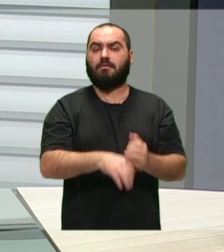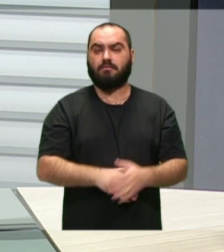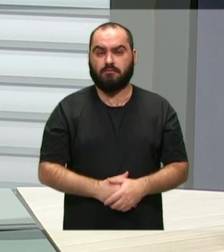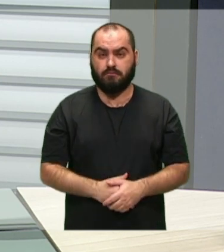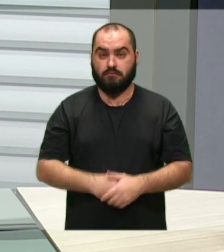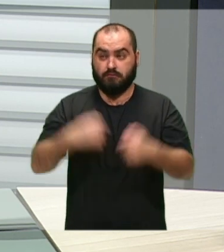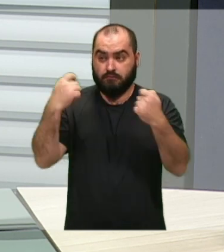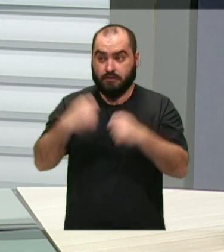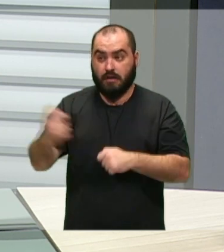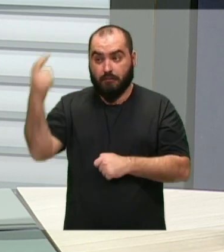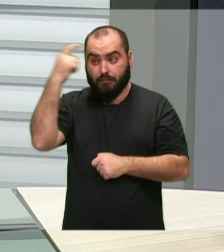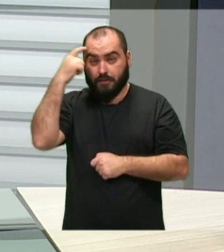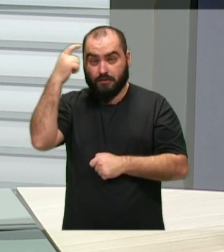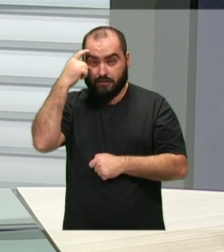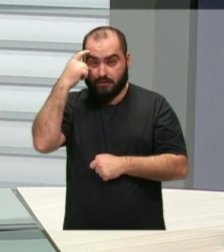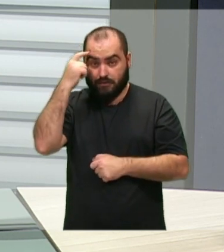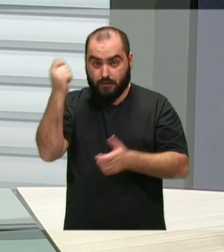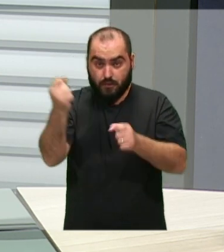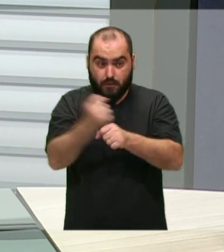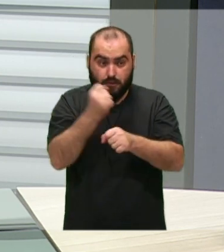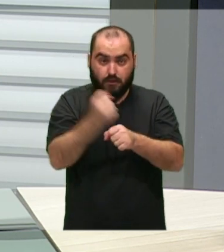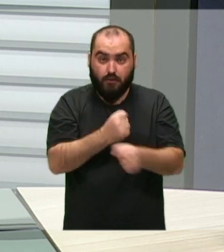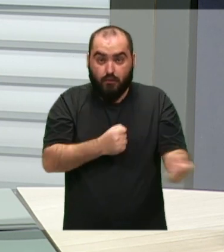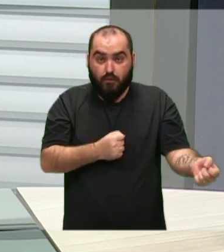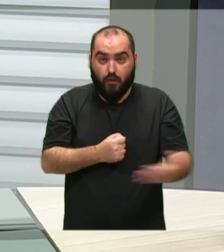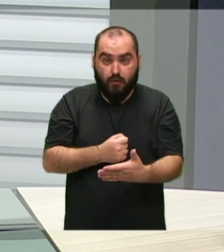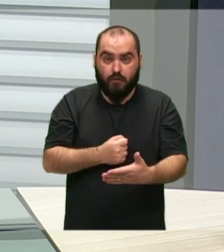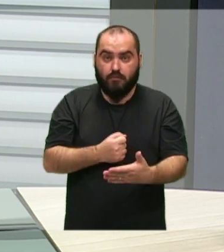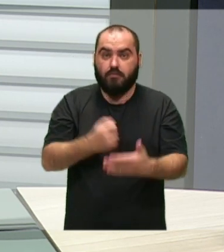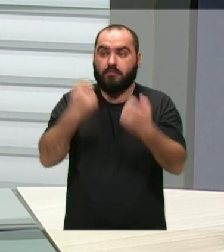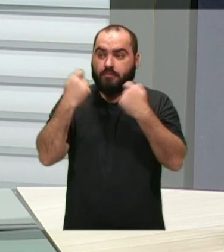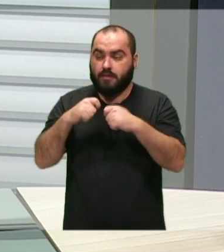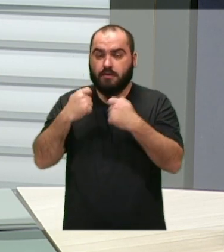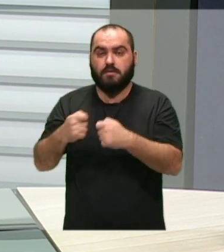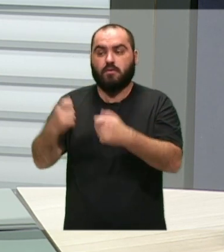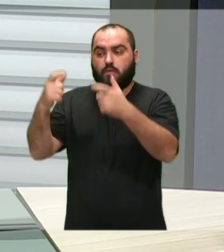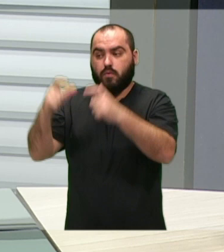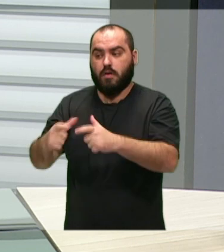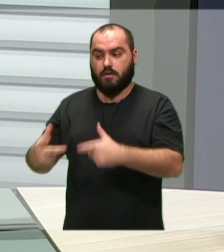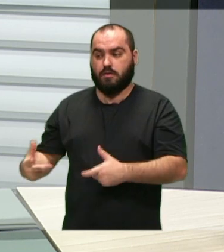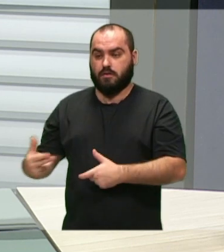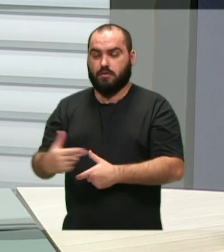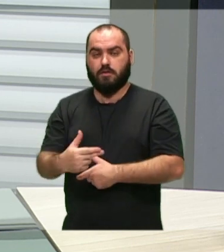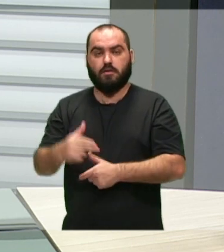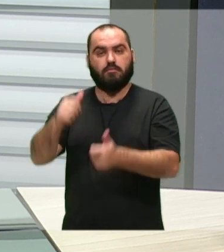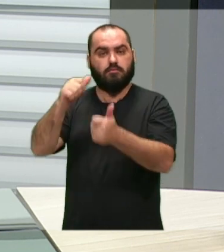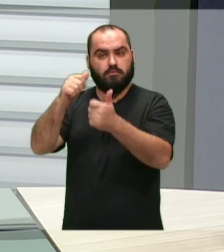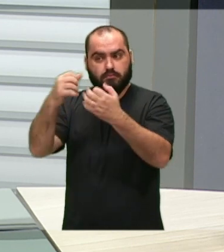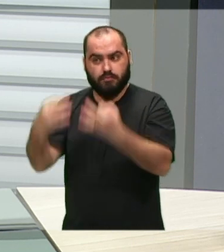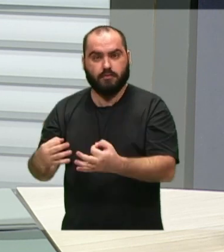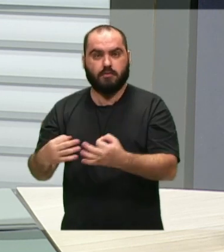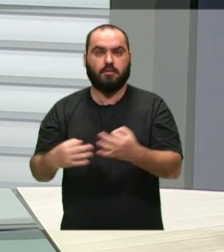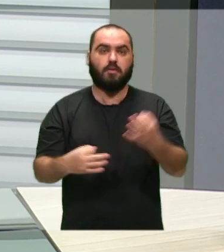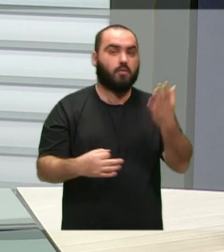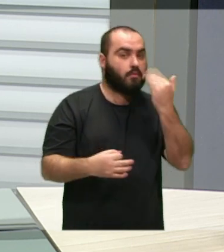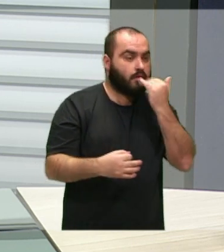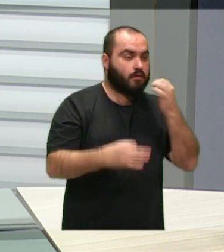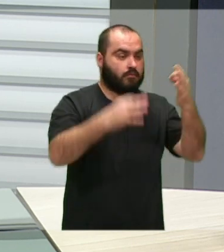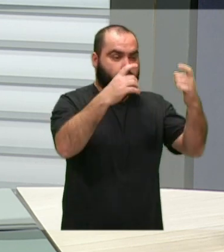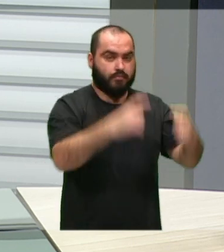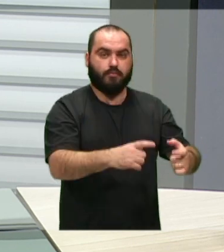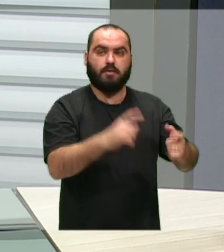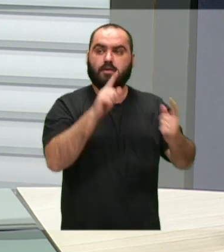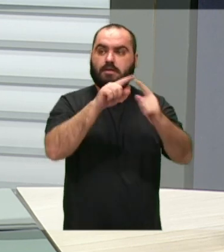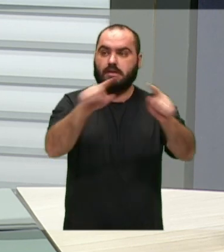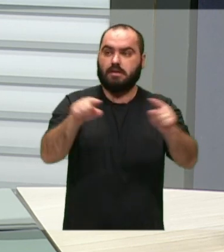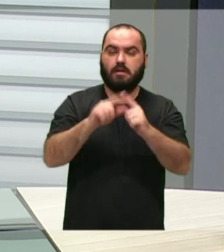tijolo ao último, que possa ter ambulatório adequado, possa ter centros cirúrgicos adequados, refeitórios adequados, salas de atendimento,